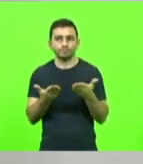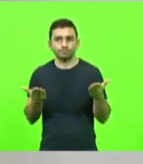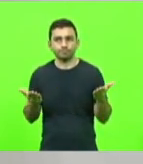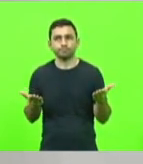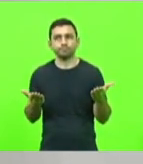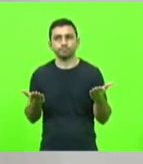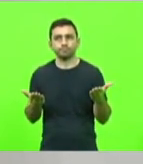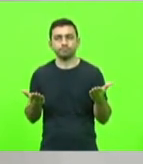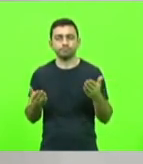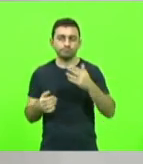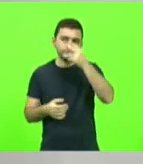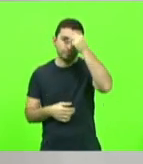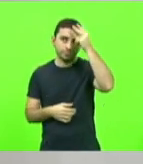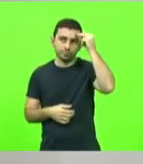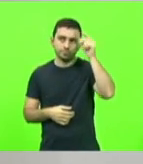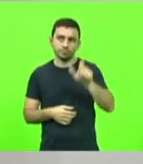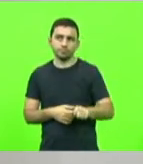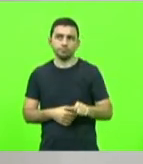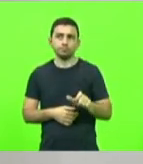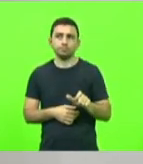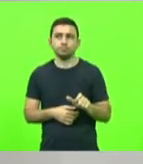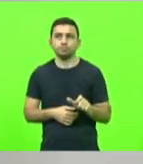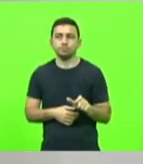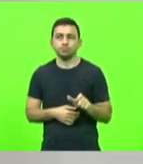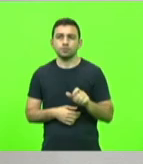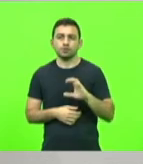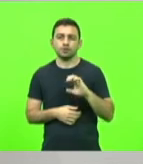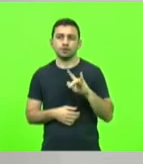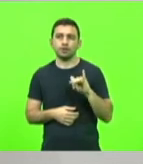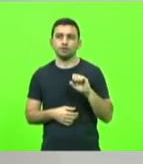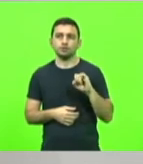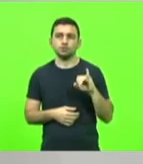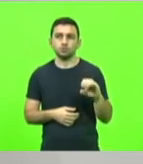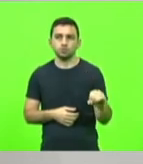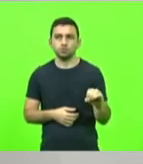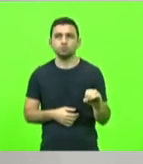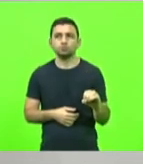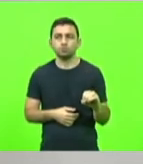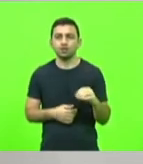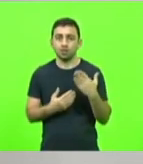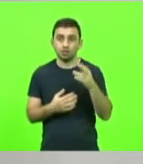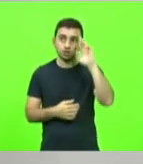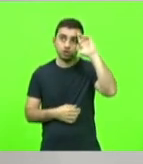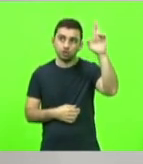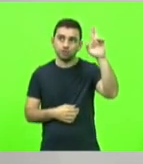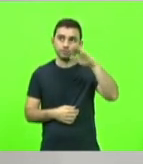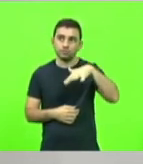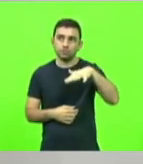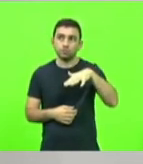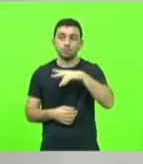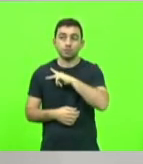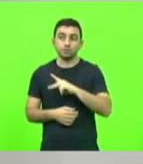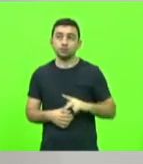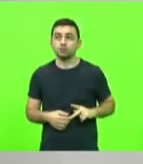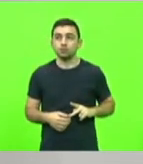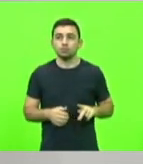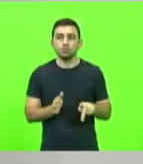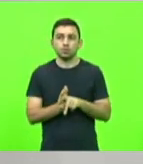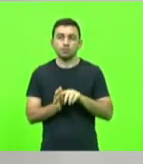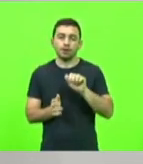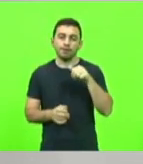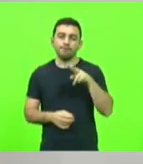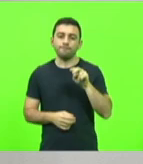sorte ao prefeito Clésio Fortunato, que chefia, comanda agora o presidente Dão Vale,